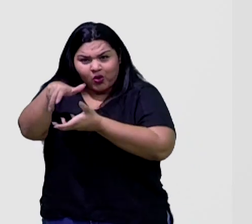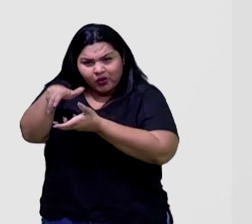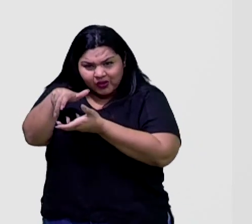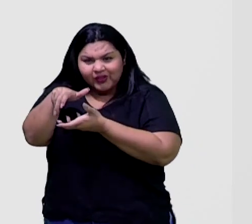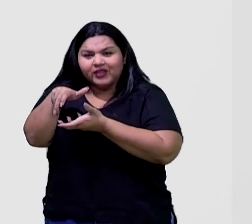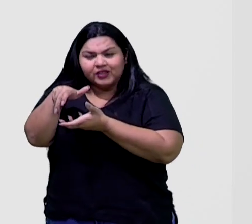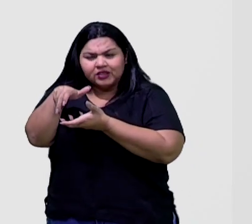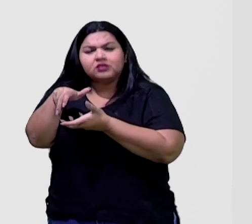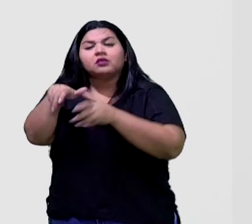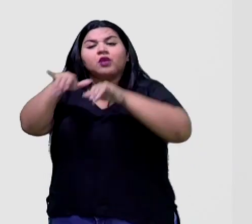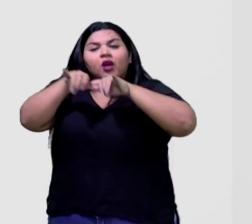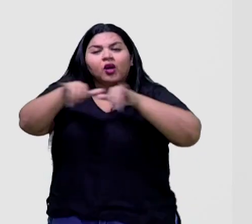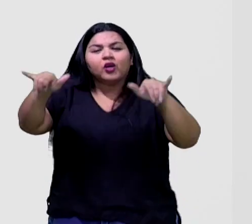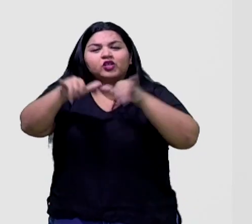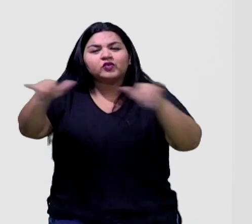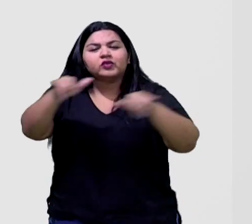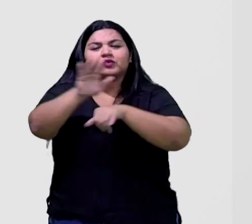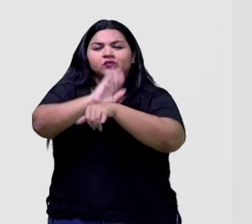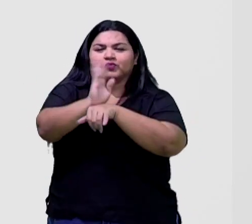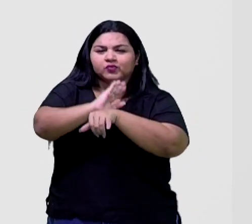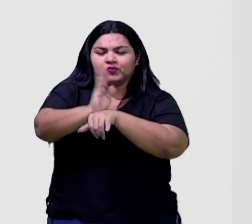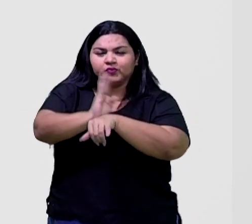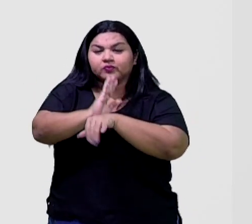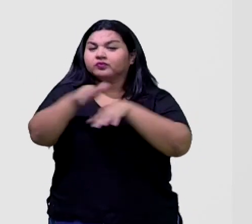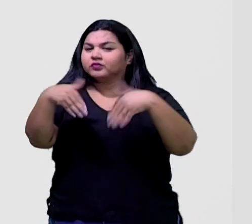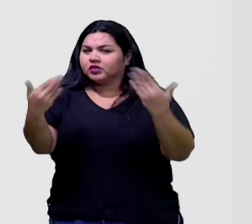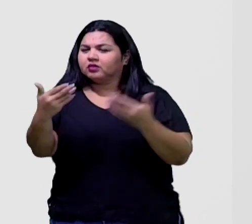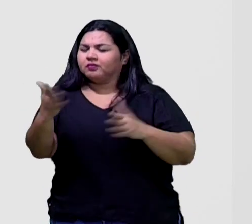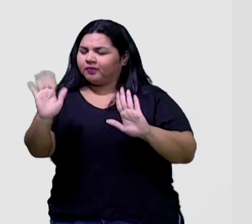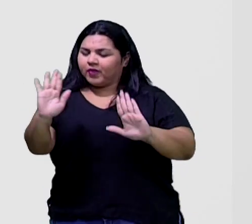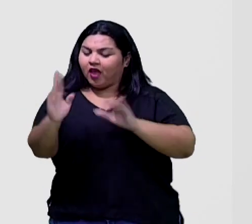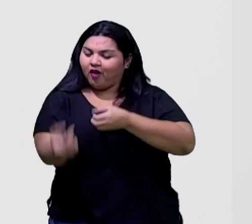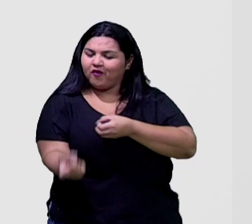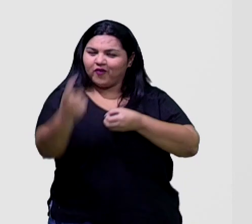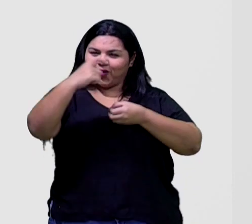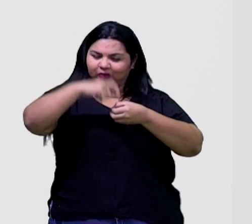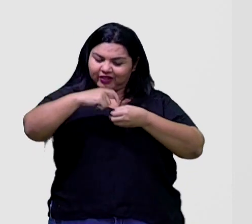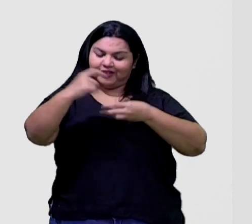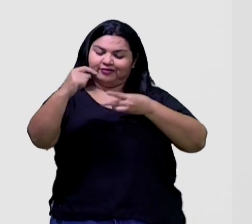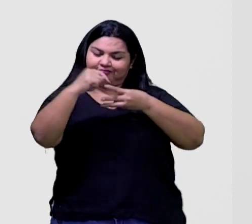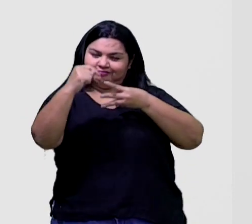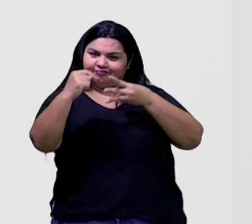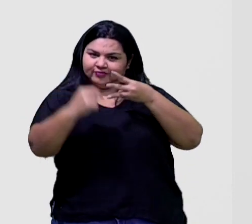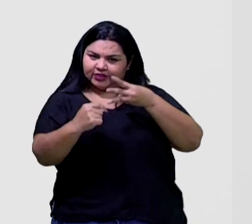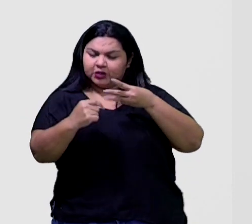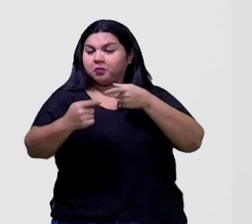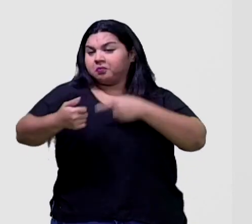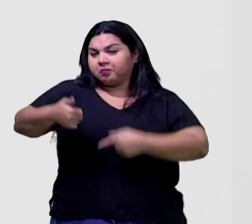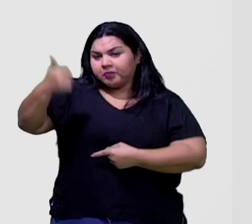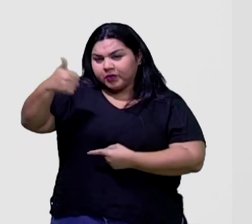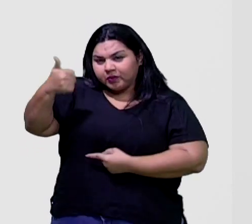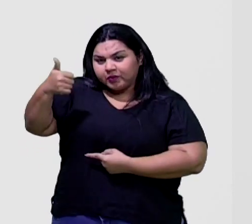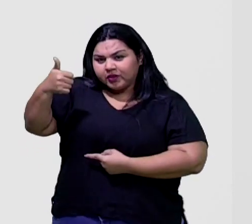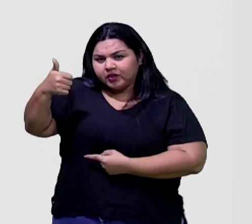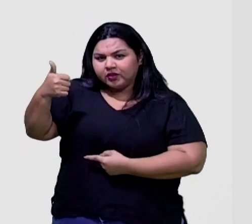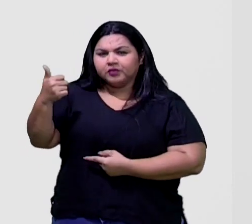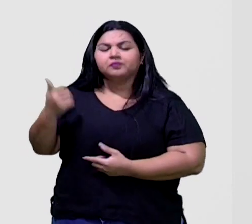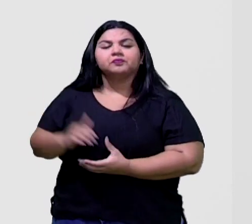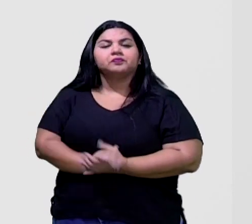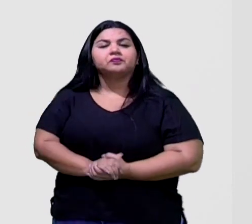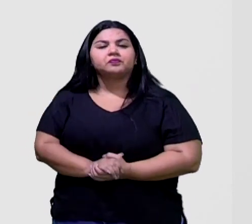A divulgação desses filmes. E aí, voltando aí pras alternativas, a gente tem aí em primeiro, primeiro, primeira